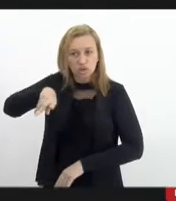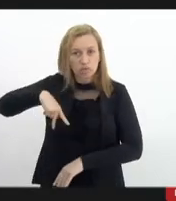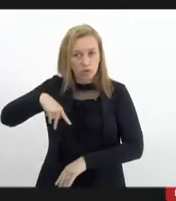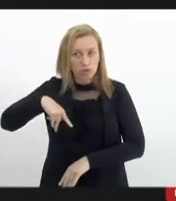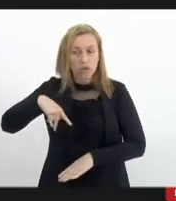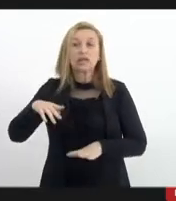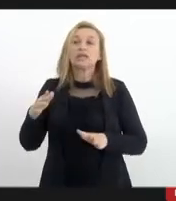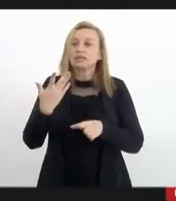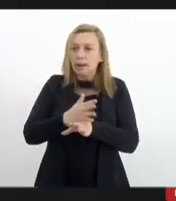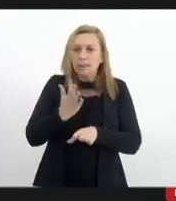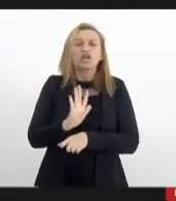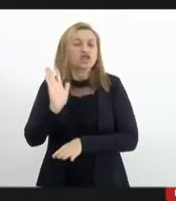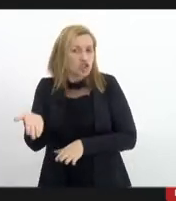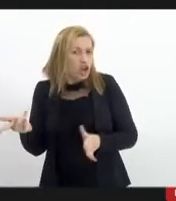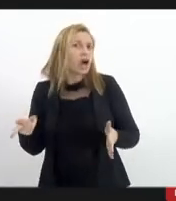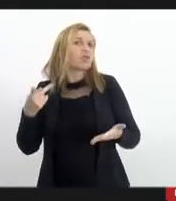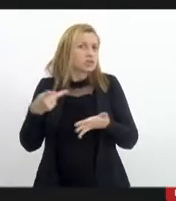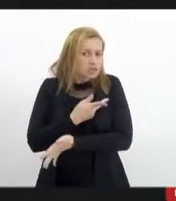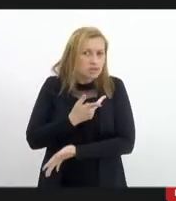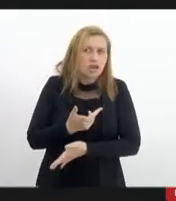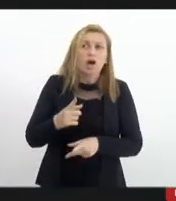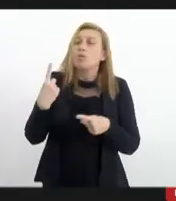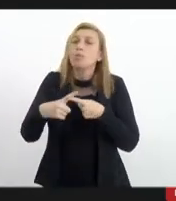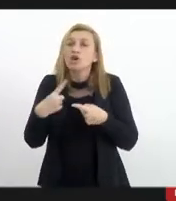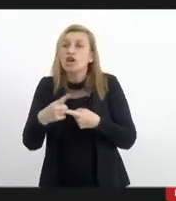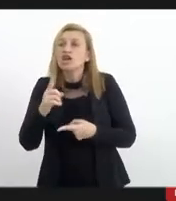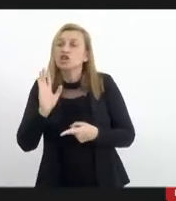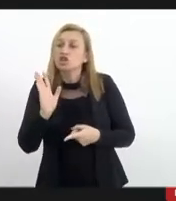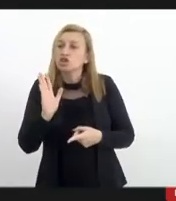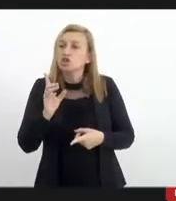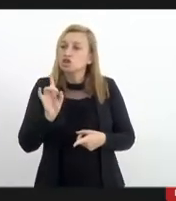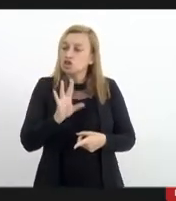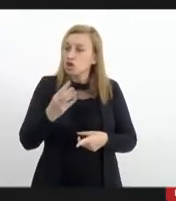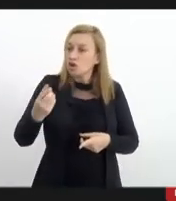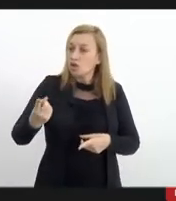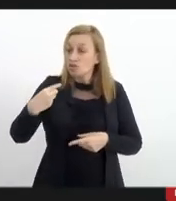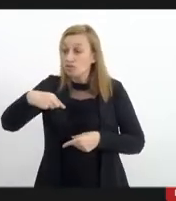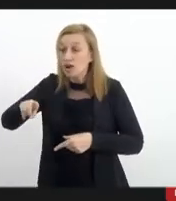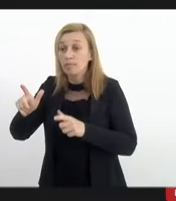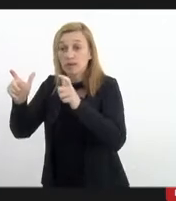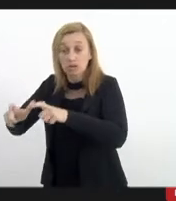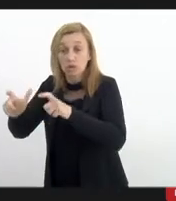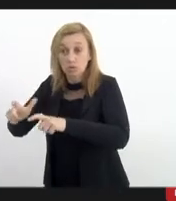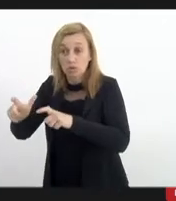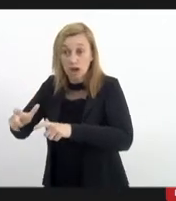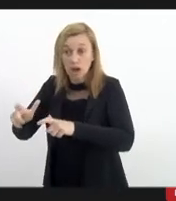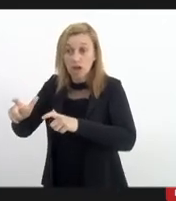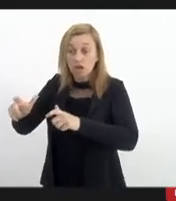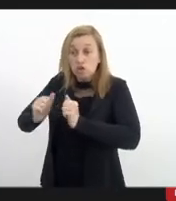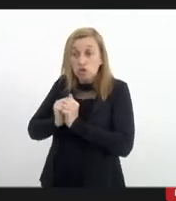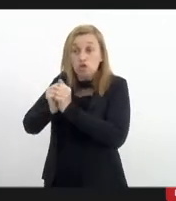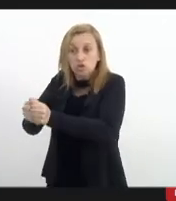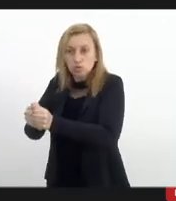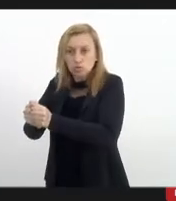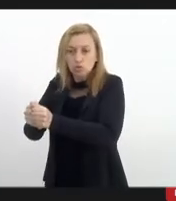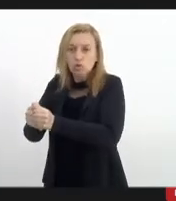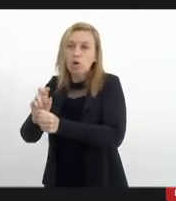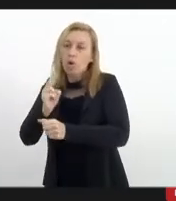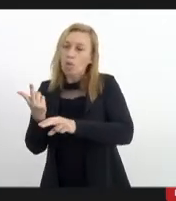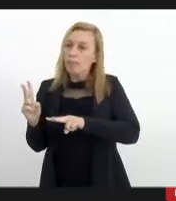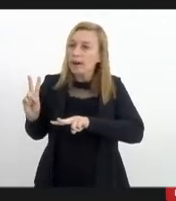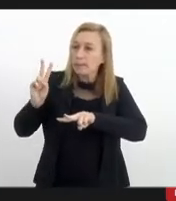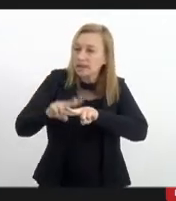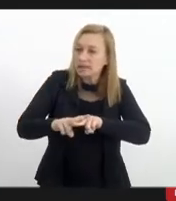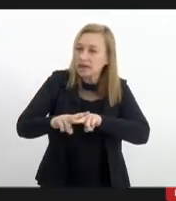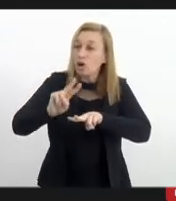enfim, o que na prática já acontecia, porque a gente só se faz presente nessas localidades munidos, seja de mandar de prisão, seja